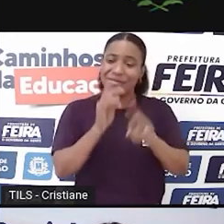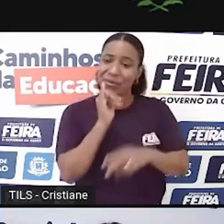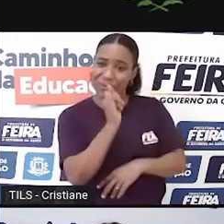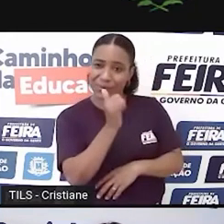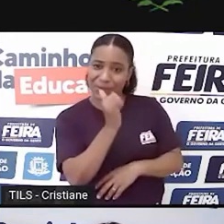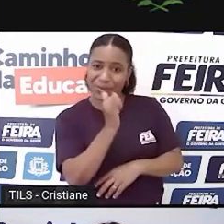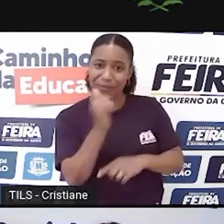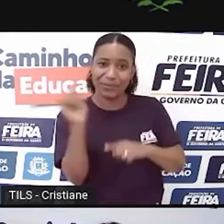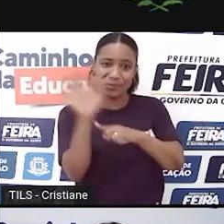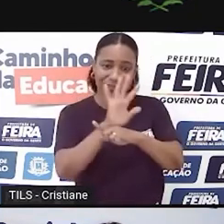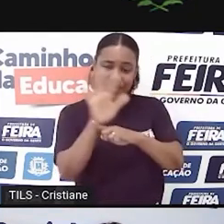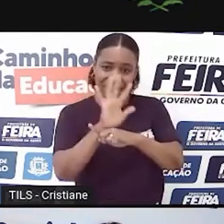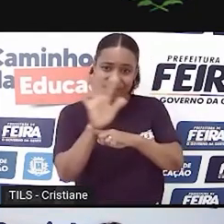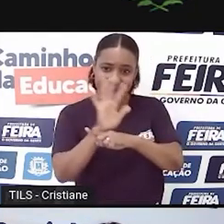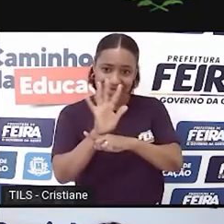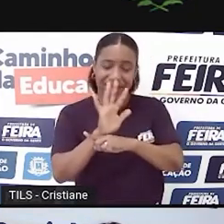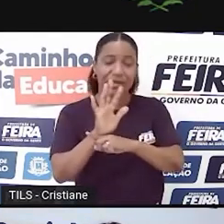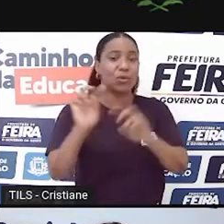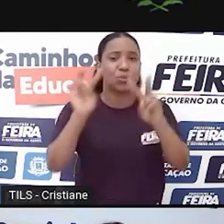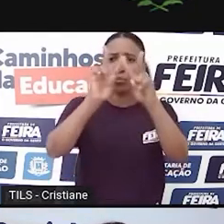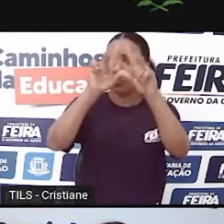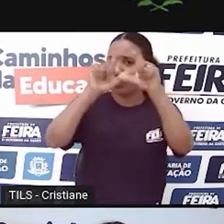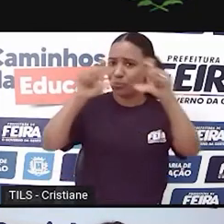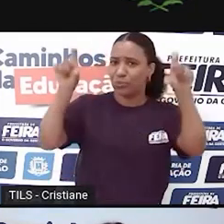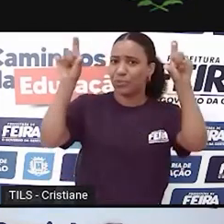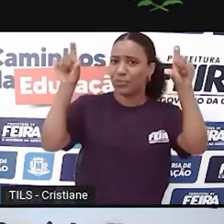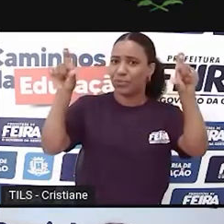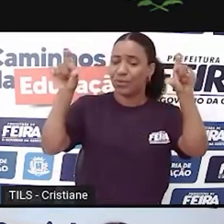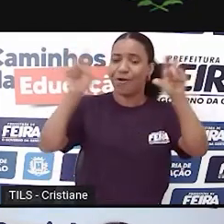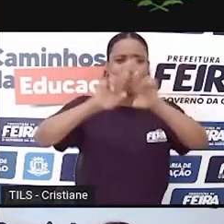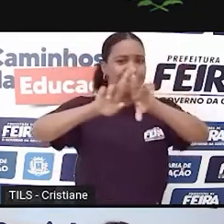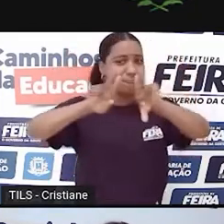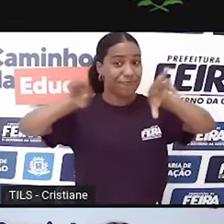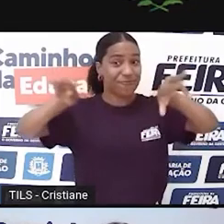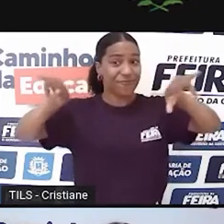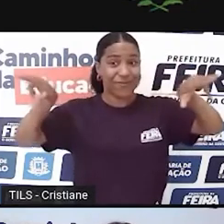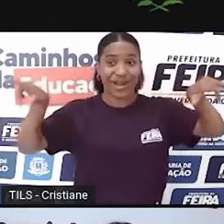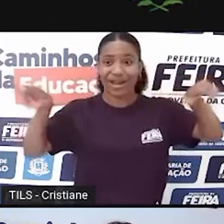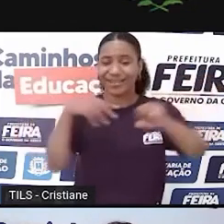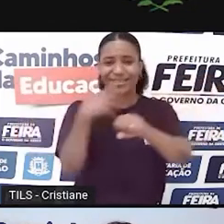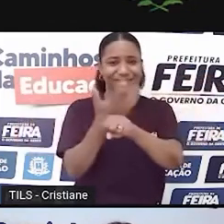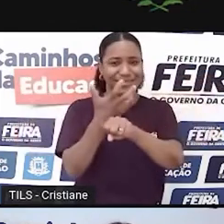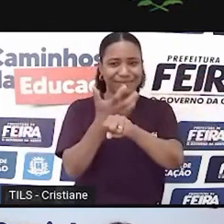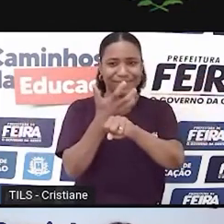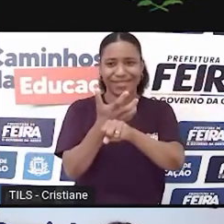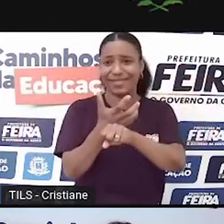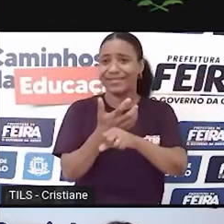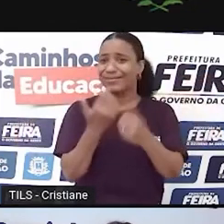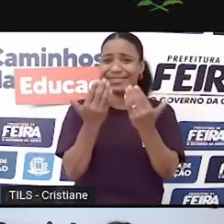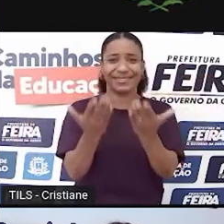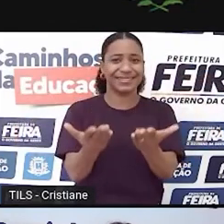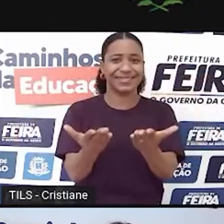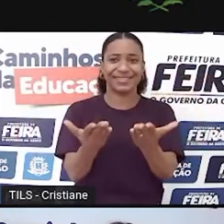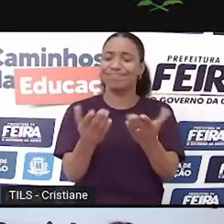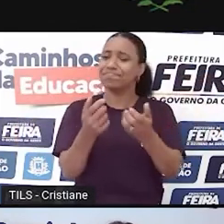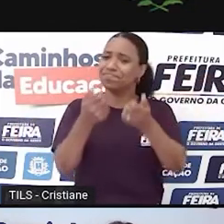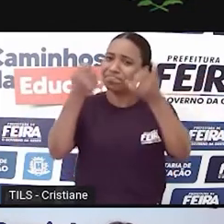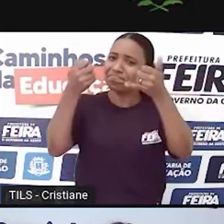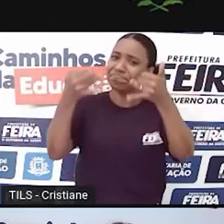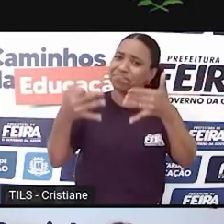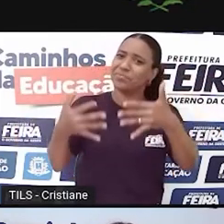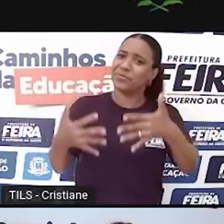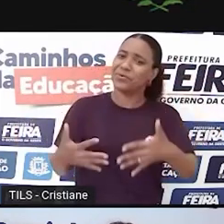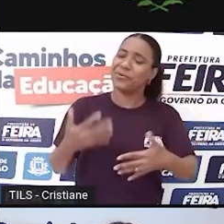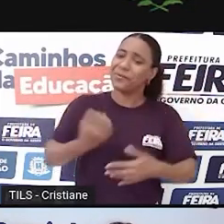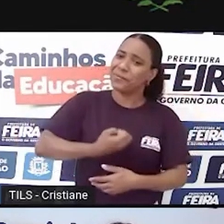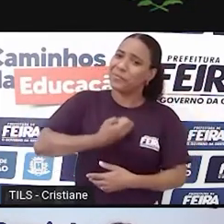meus vídeos. Eu estou com temas transversais, então a gente fala de interdisciplinaridade e você trouxe isso de uma forma assim que eu achei bem bacana, como